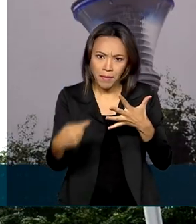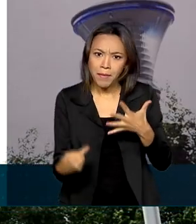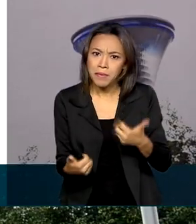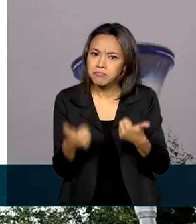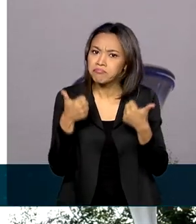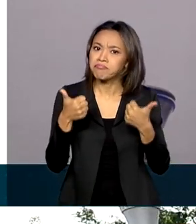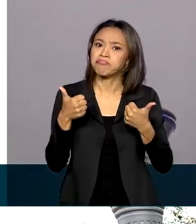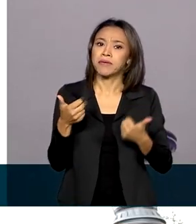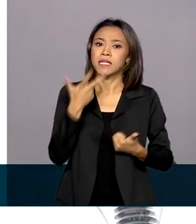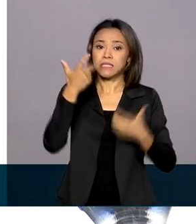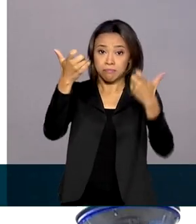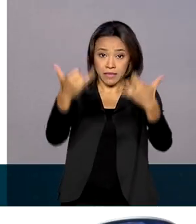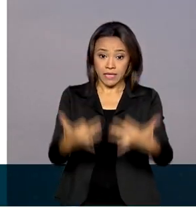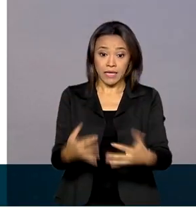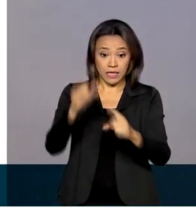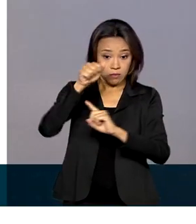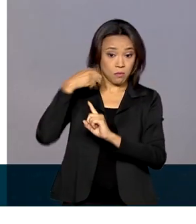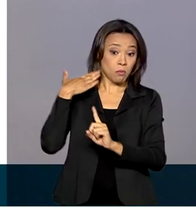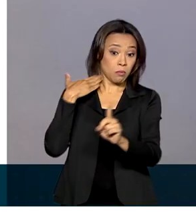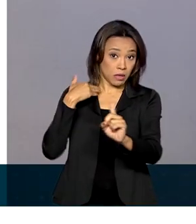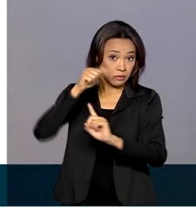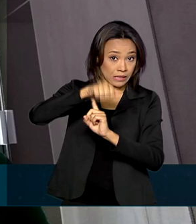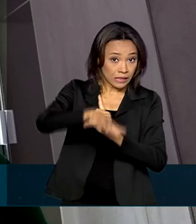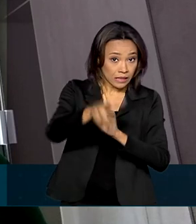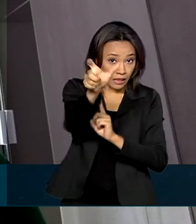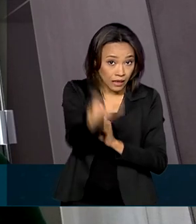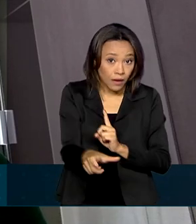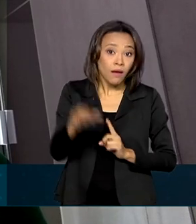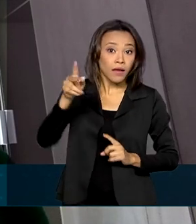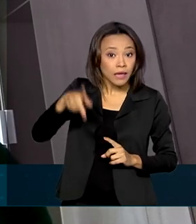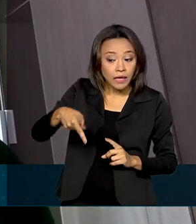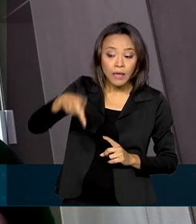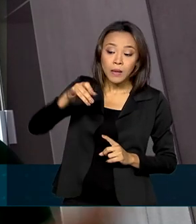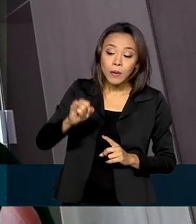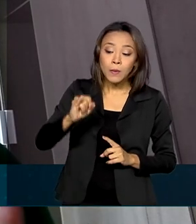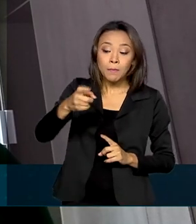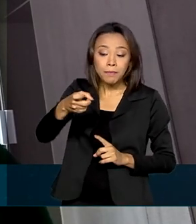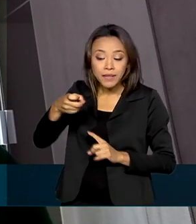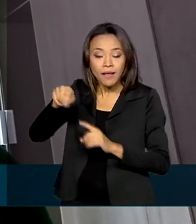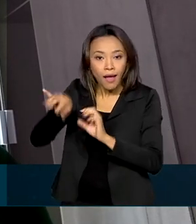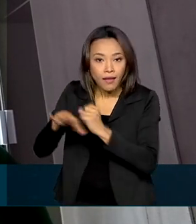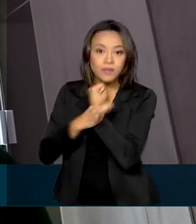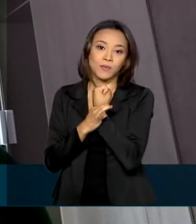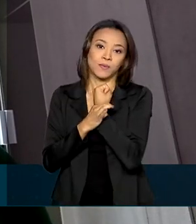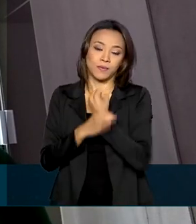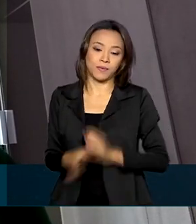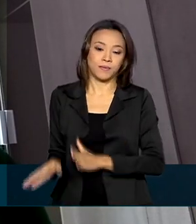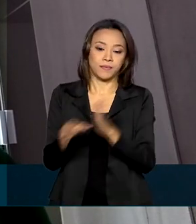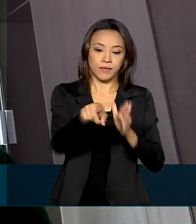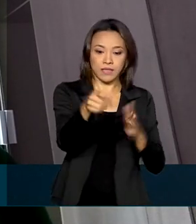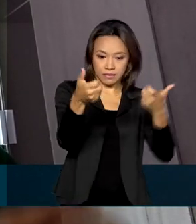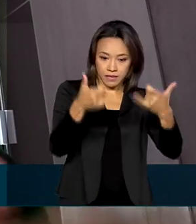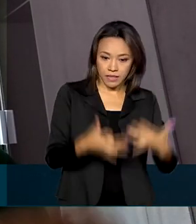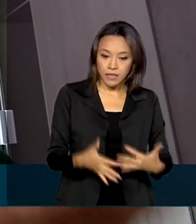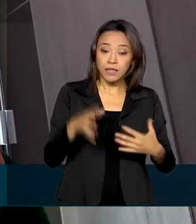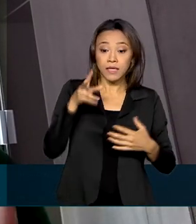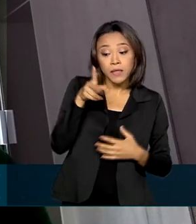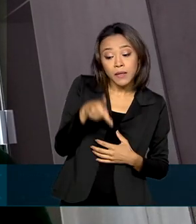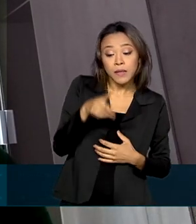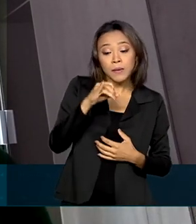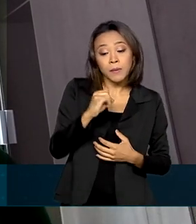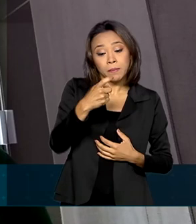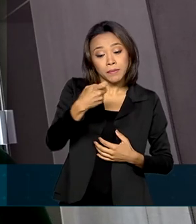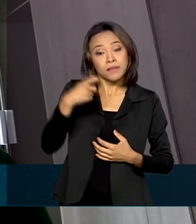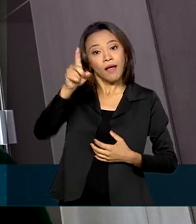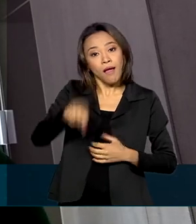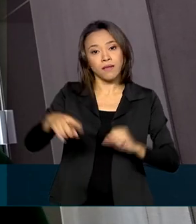que o PIX é seguro para os usuários. Eu diria até que ele é mais seguro do que os atuais meios de pagamento existentes, principalmente